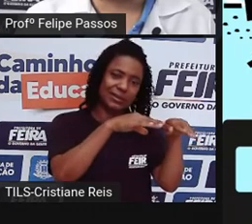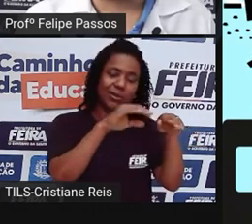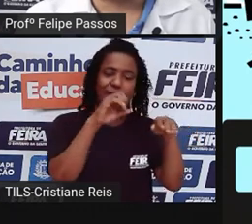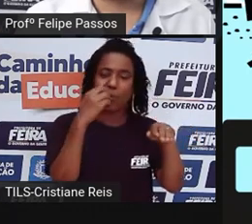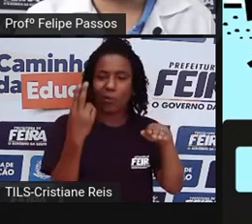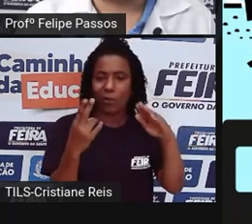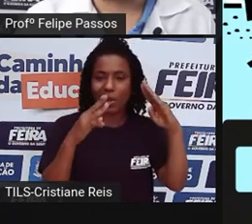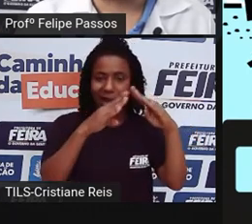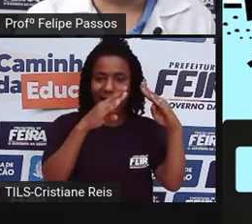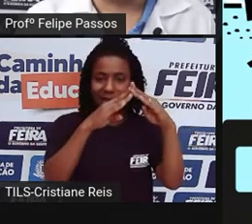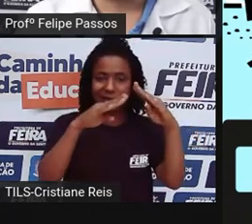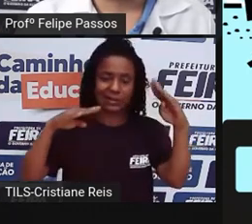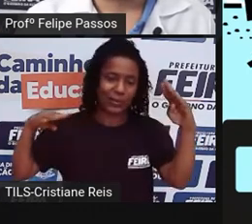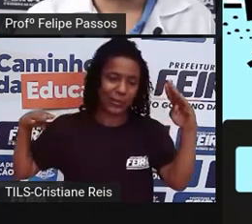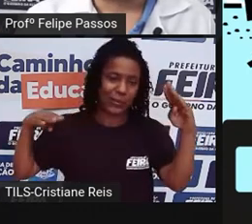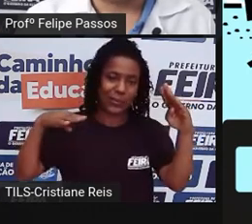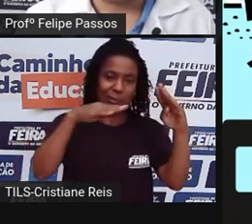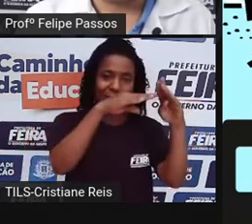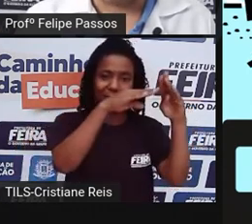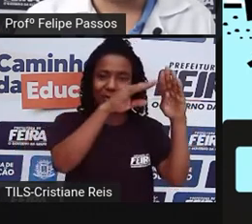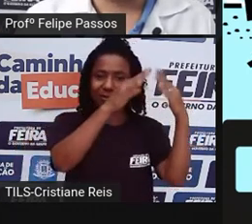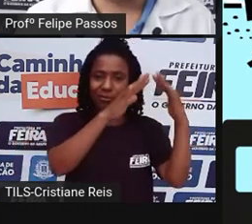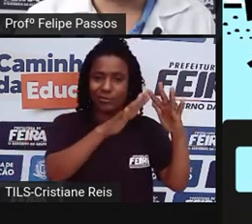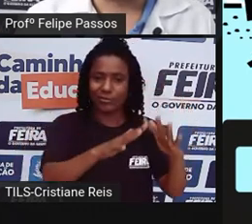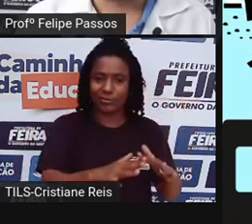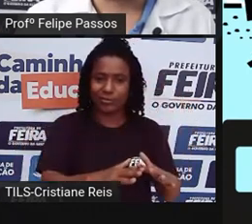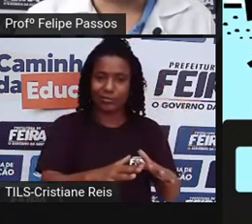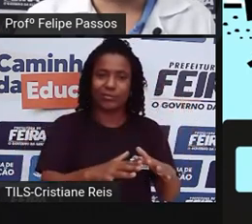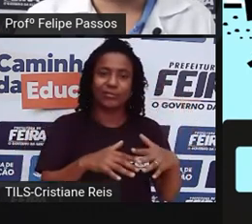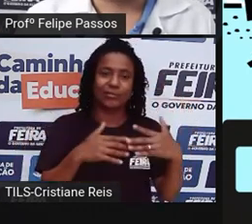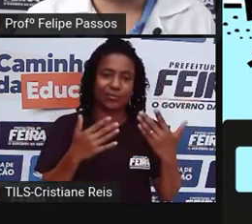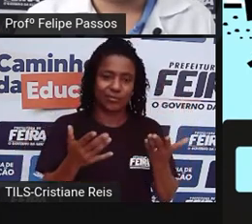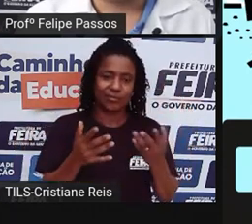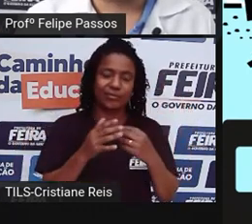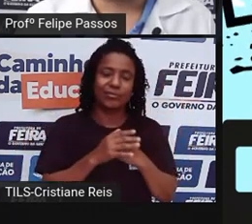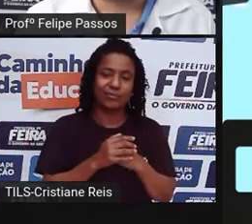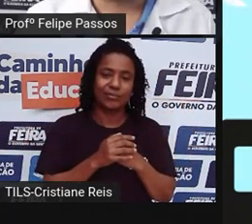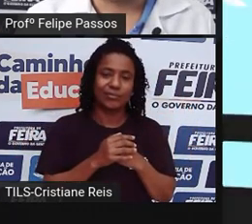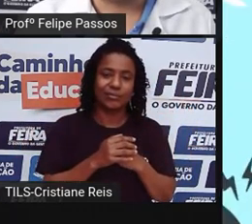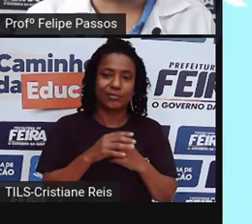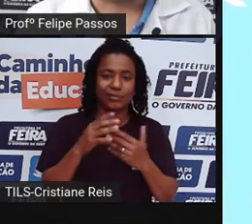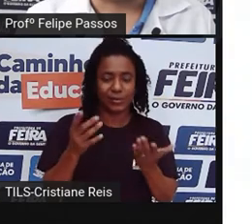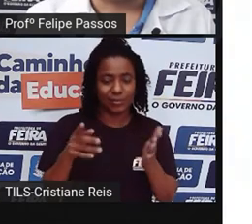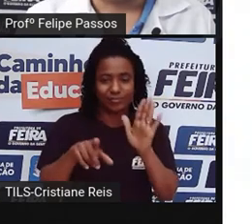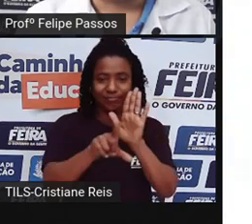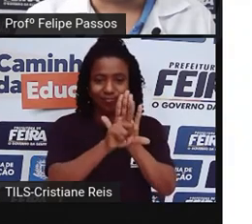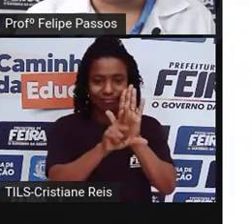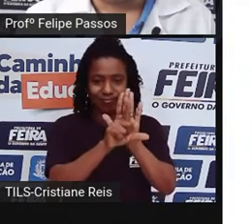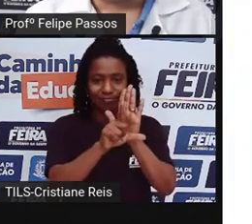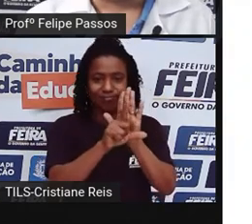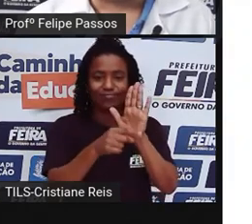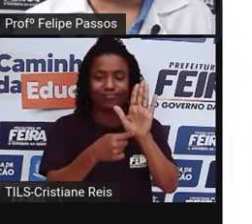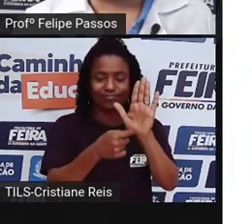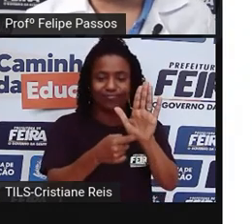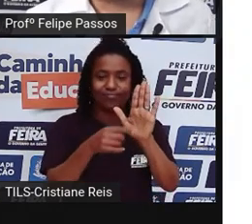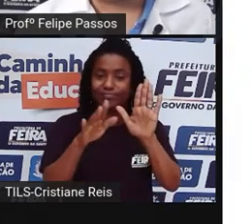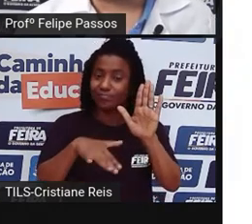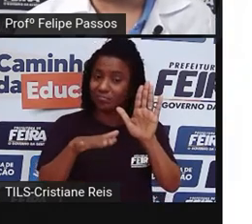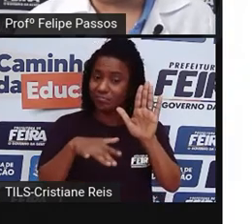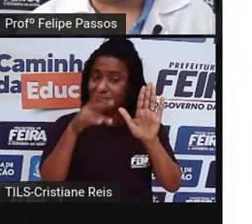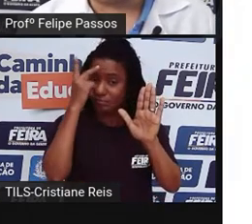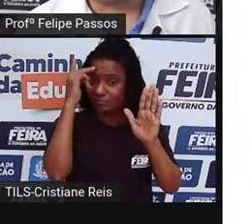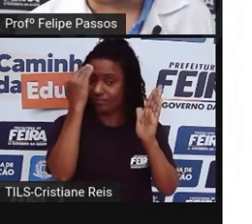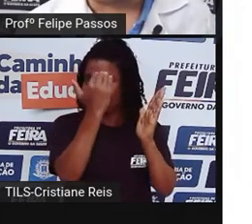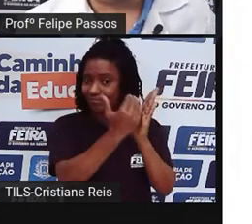casos aqui, a pessoa, bem possivelmente, estava infringindo as leis de trânsito. E aí, quando a gente